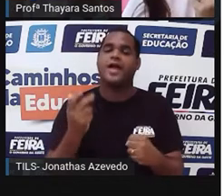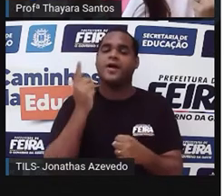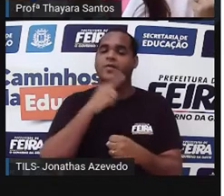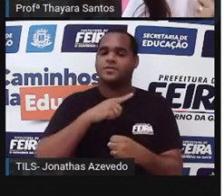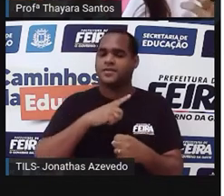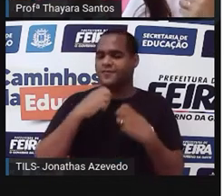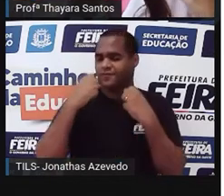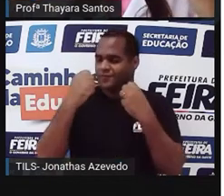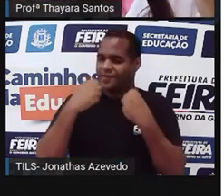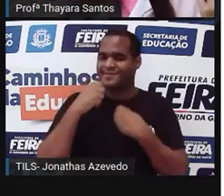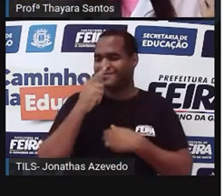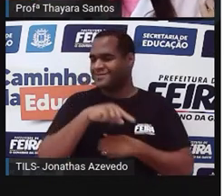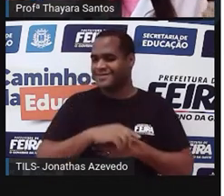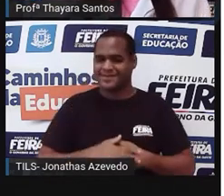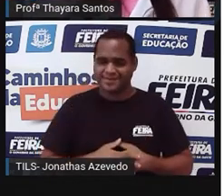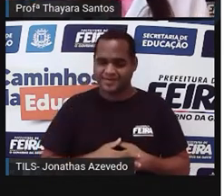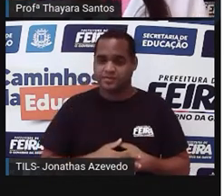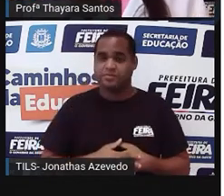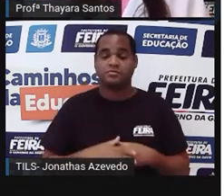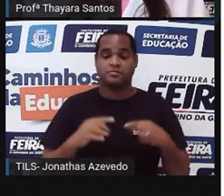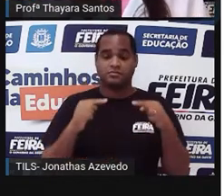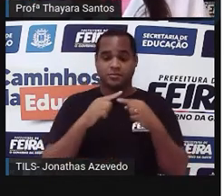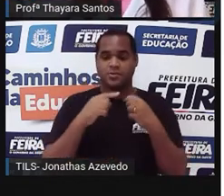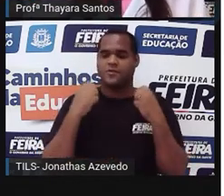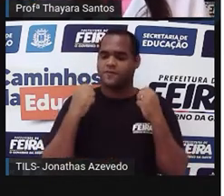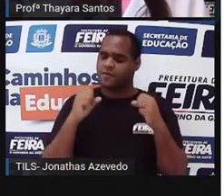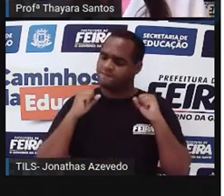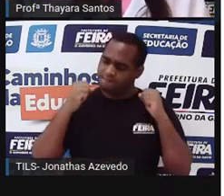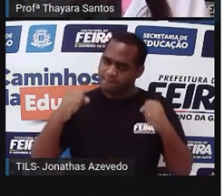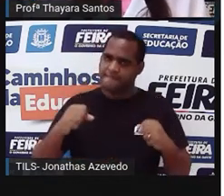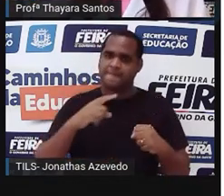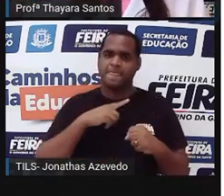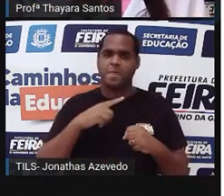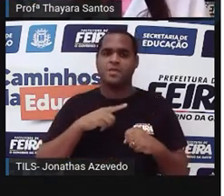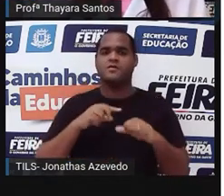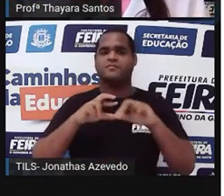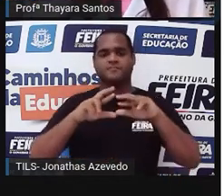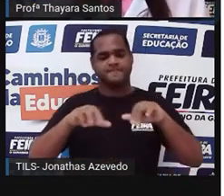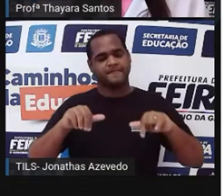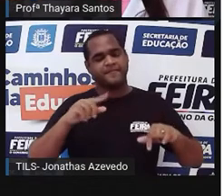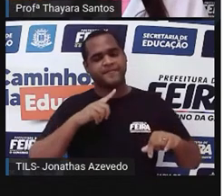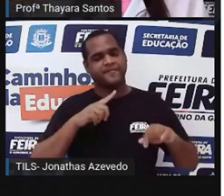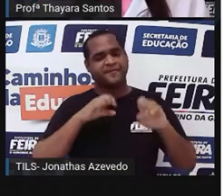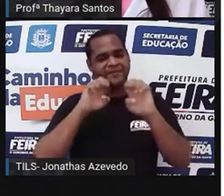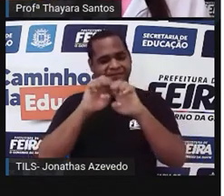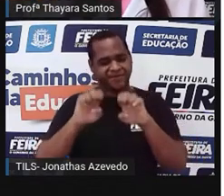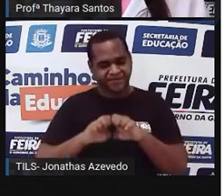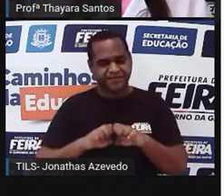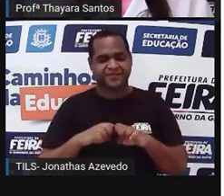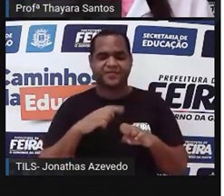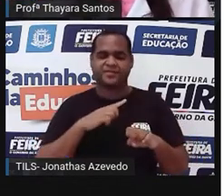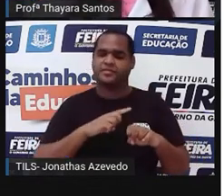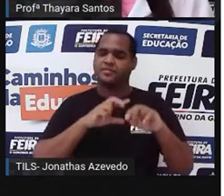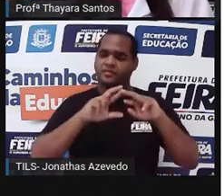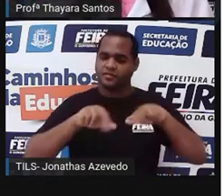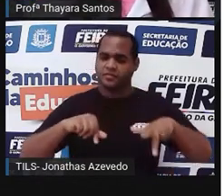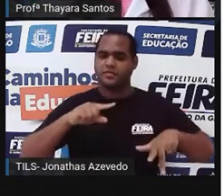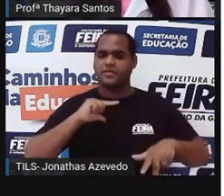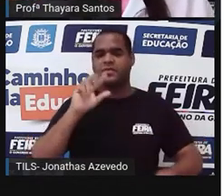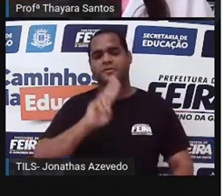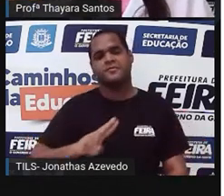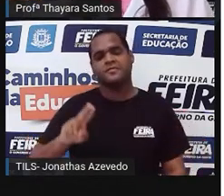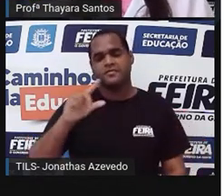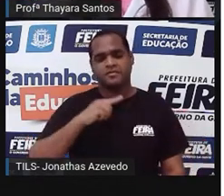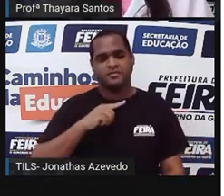conseguir ficar forte. Então nesse caso, me exercitando, eu estou ali forçando aquela estrutura, eu estou usando muito aquela